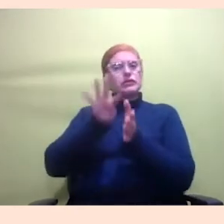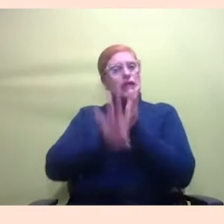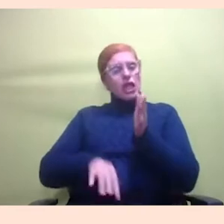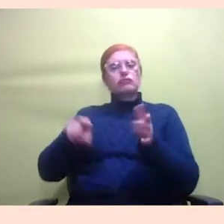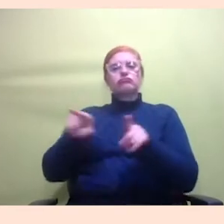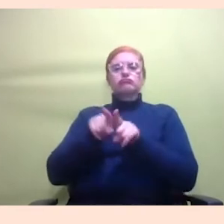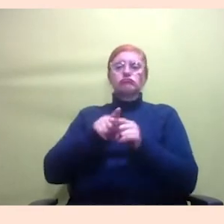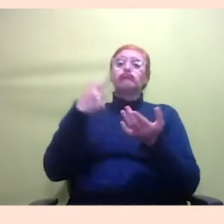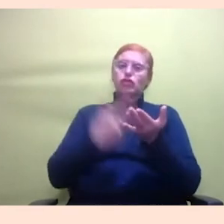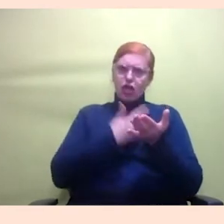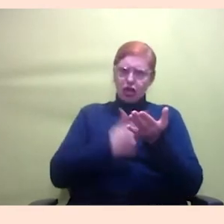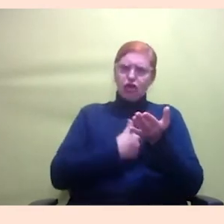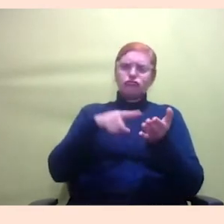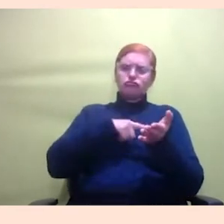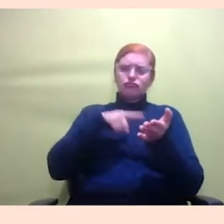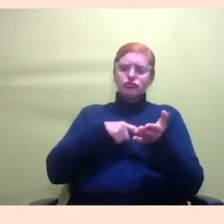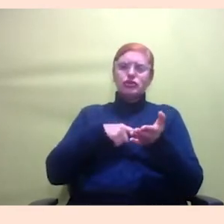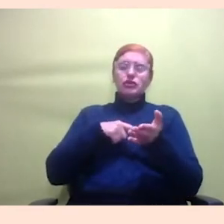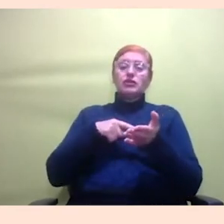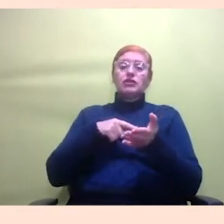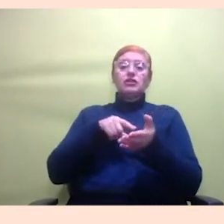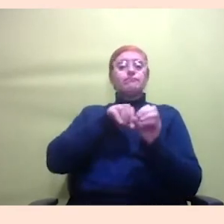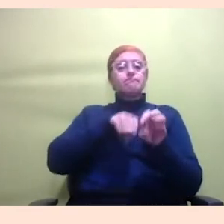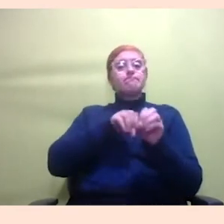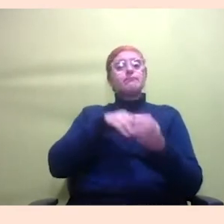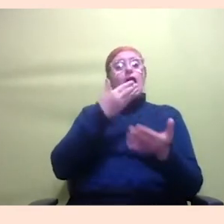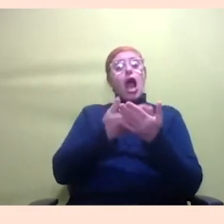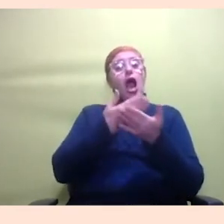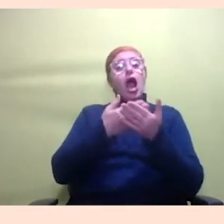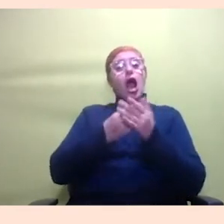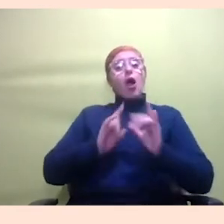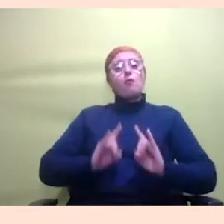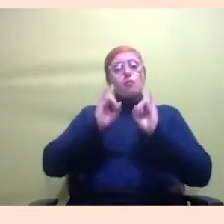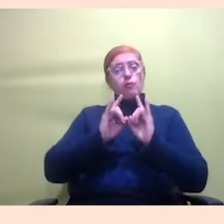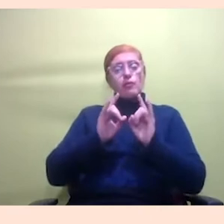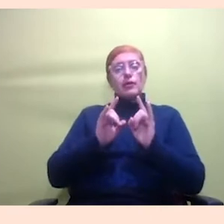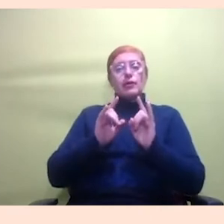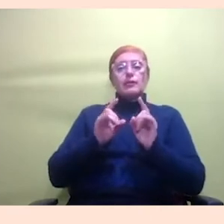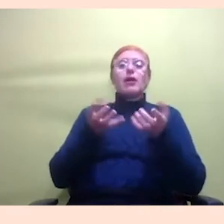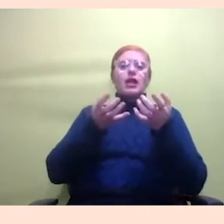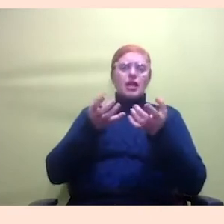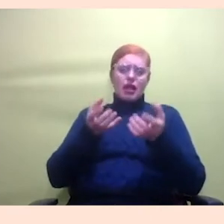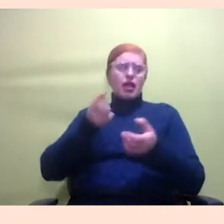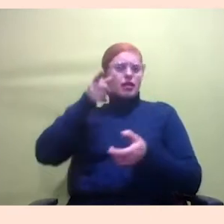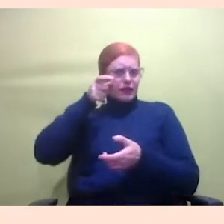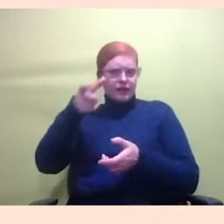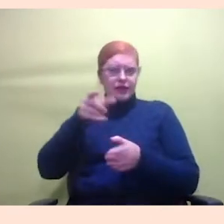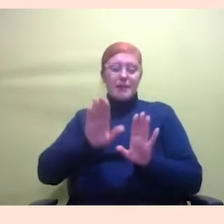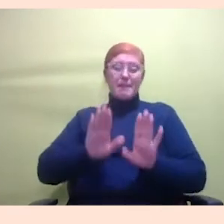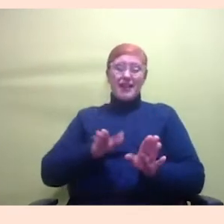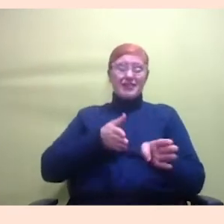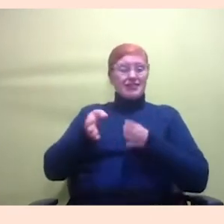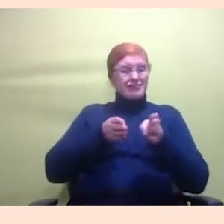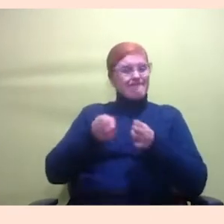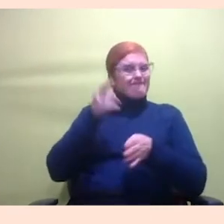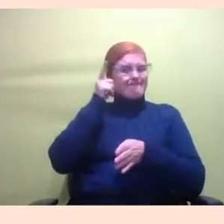fazer as aulas ali mesmo com quem tivesse interessado mas a questão do acesso ainda é uma coisa que a gente não consegue muito dizer